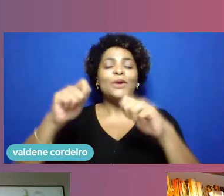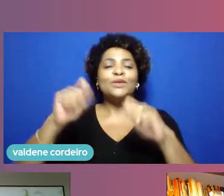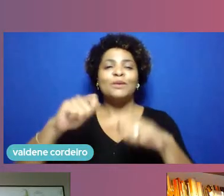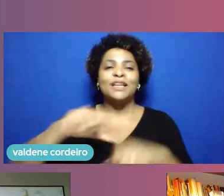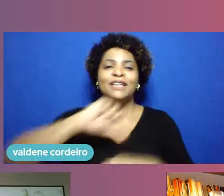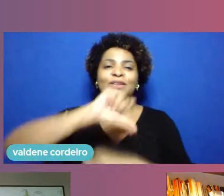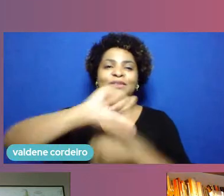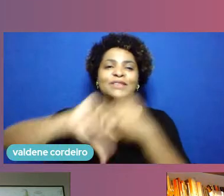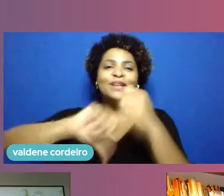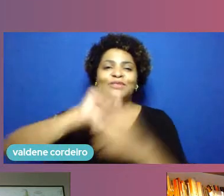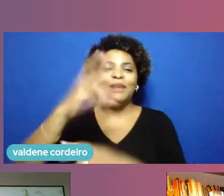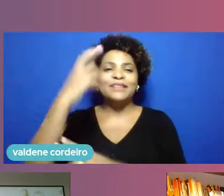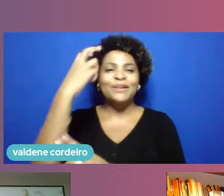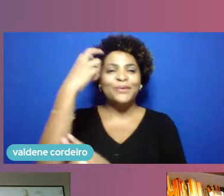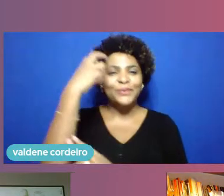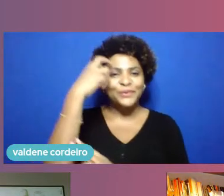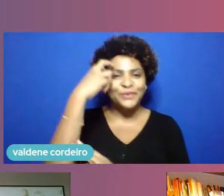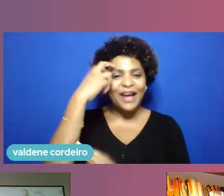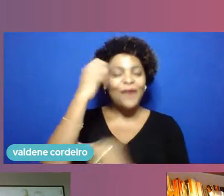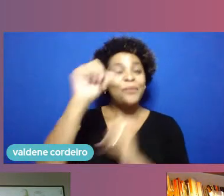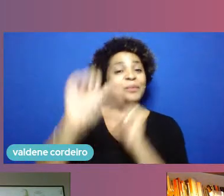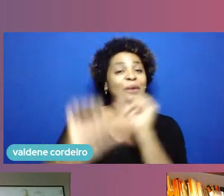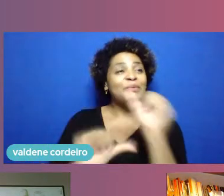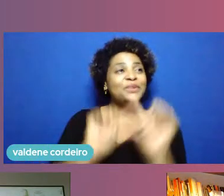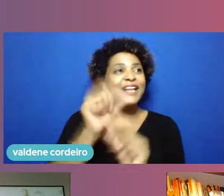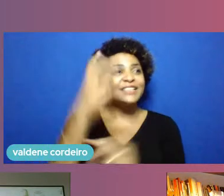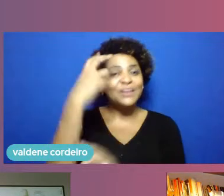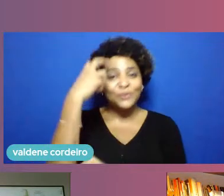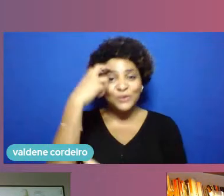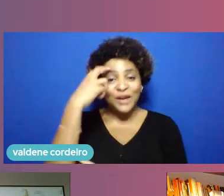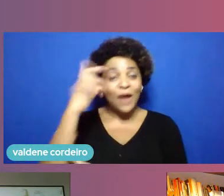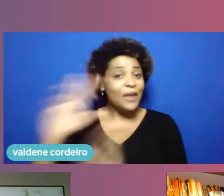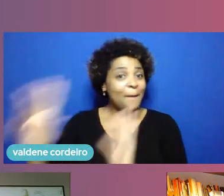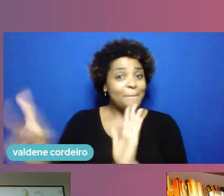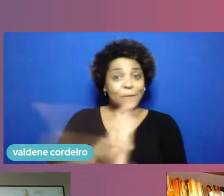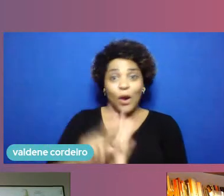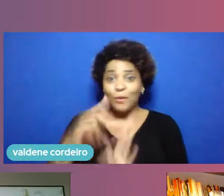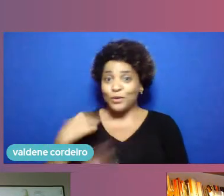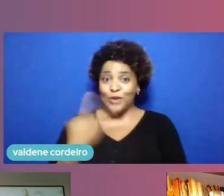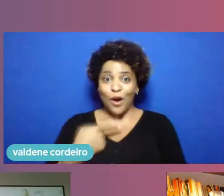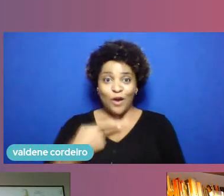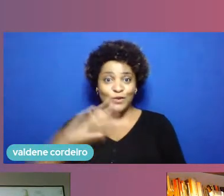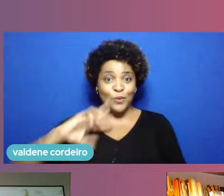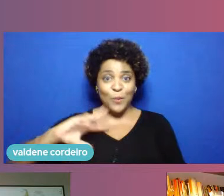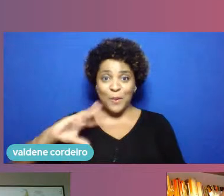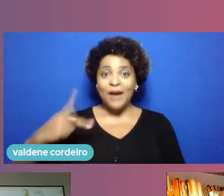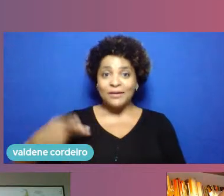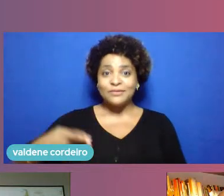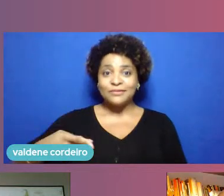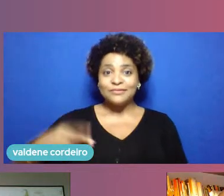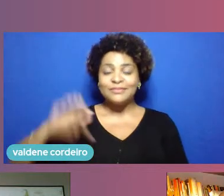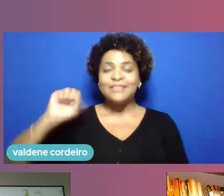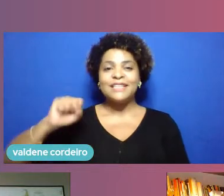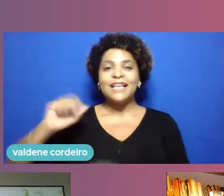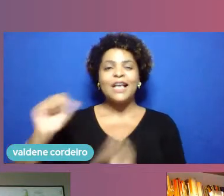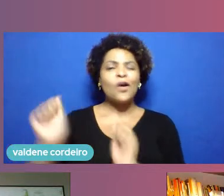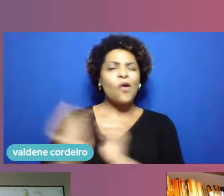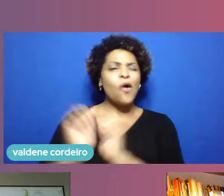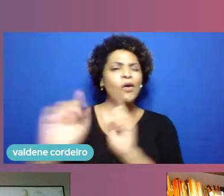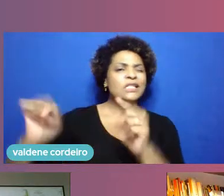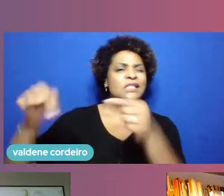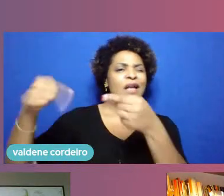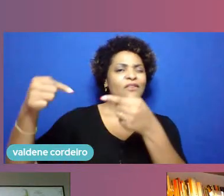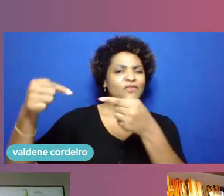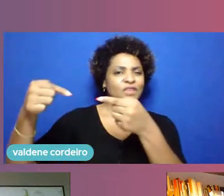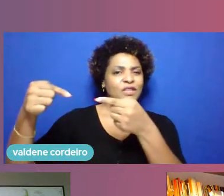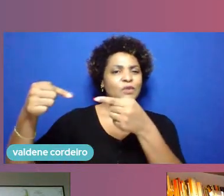uma mudança cultural que é da natureza nossa própria frente a esses grandes desafios sejam de emergências